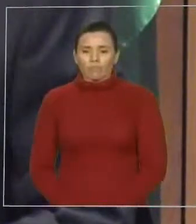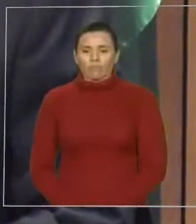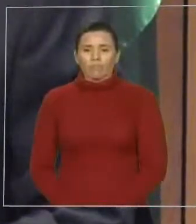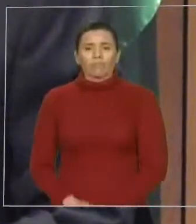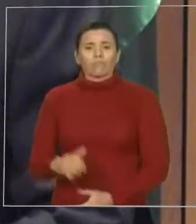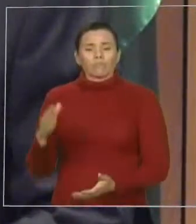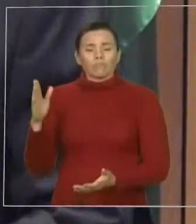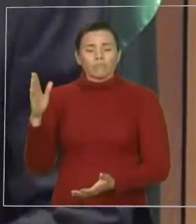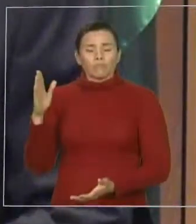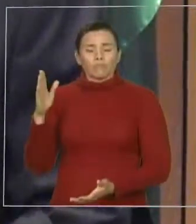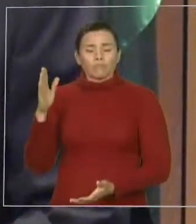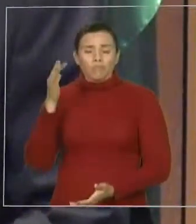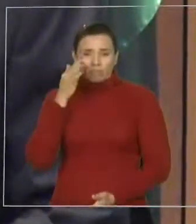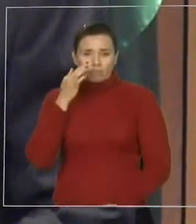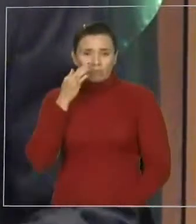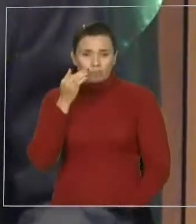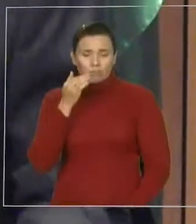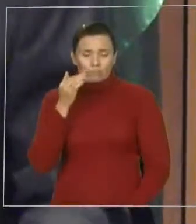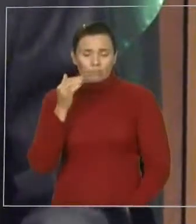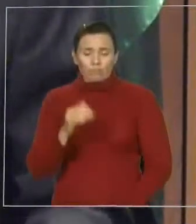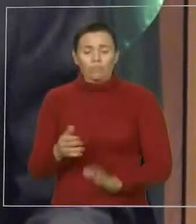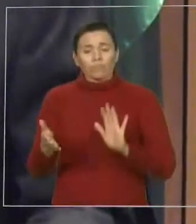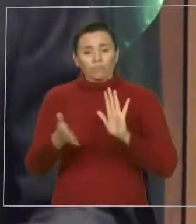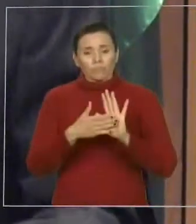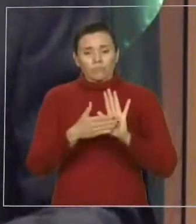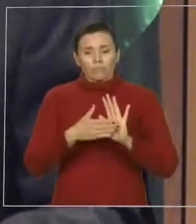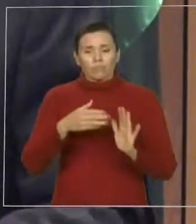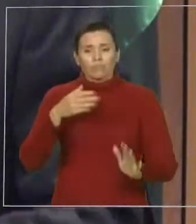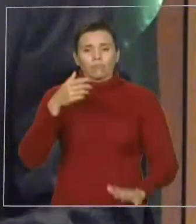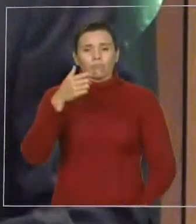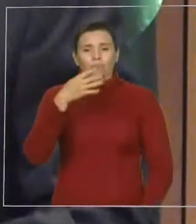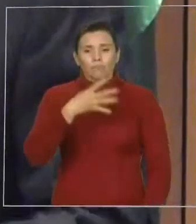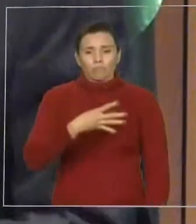senhor governador, a indicação número 422, 2016,